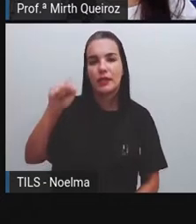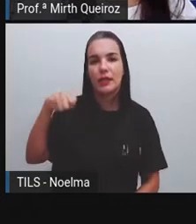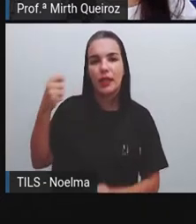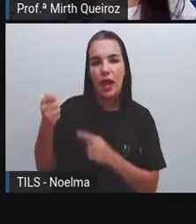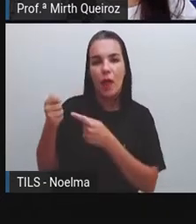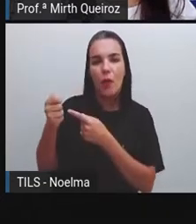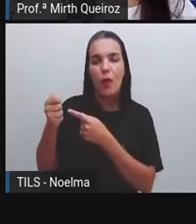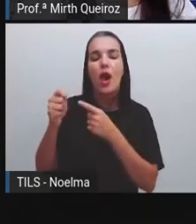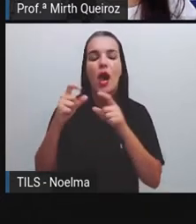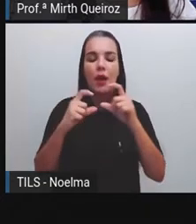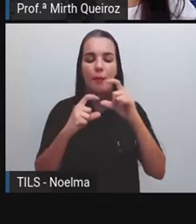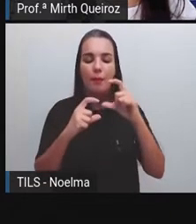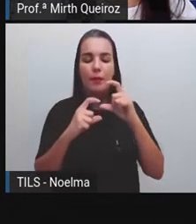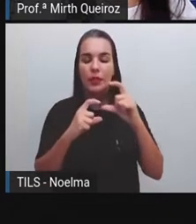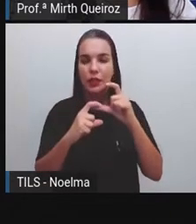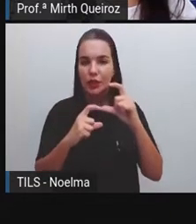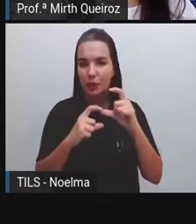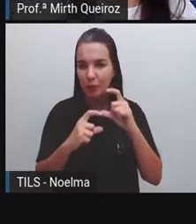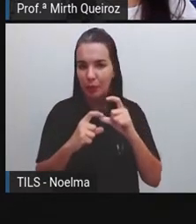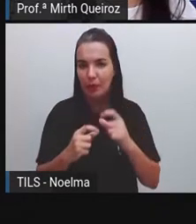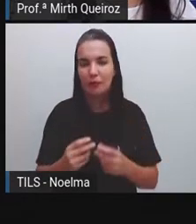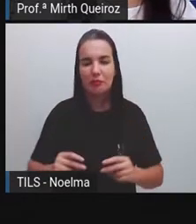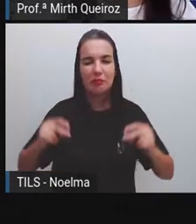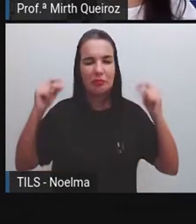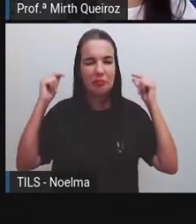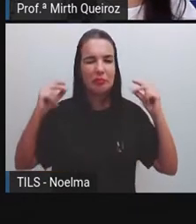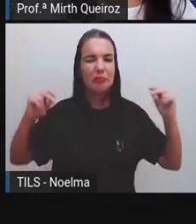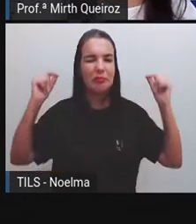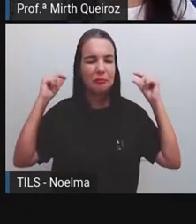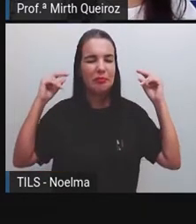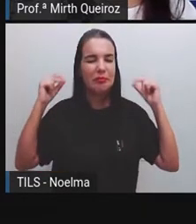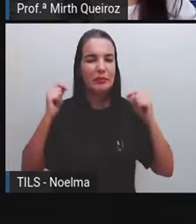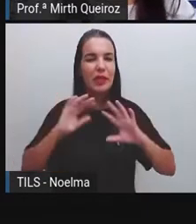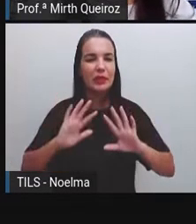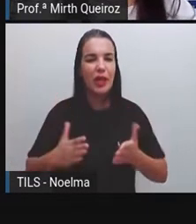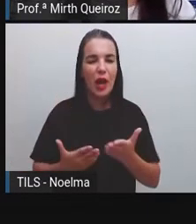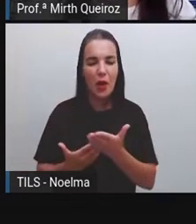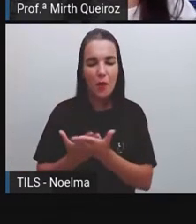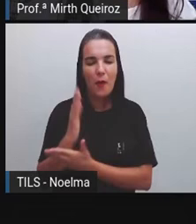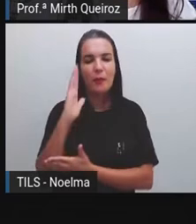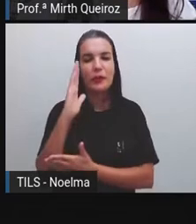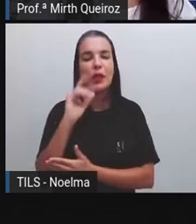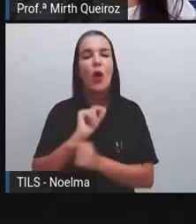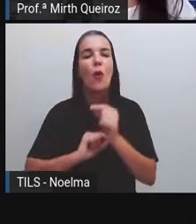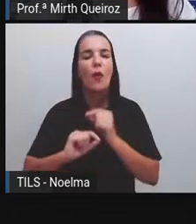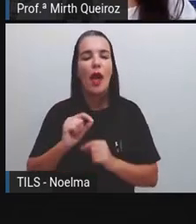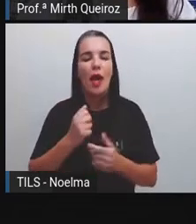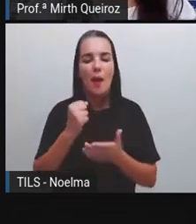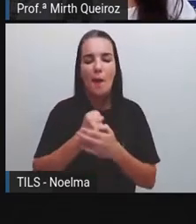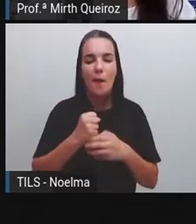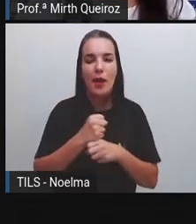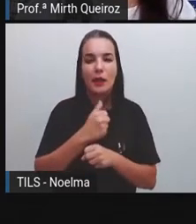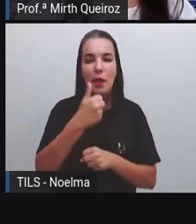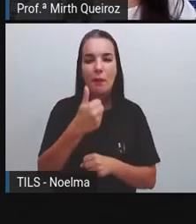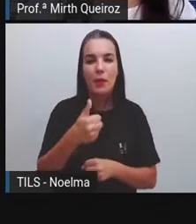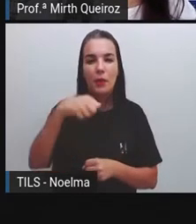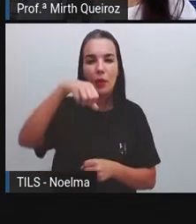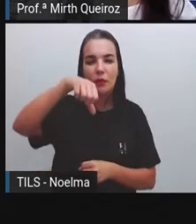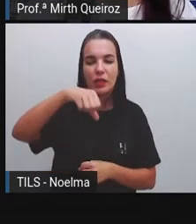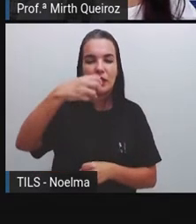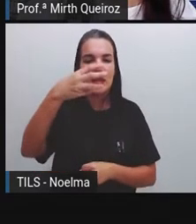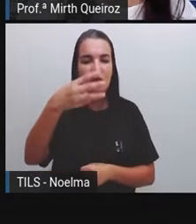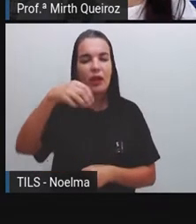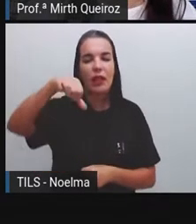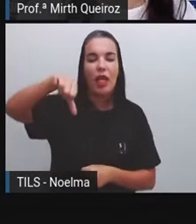são muito antigos, né? Em 1939, aí, foi quando foi lançada a primeira revista brasileira em quadrinhos,